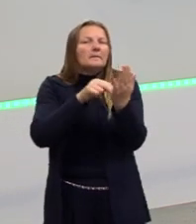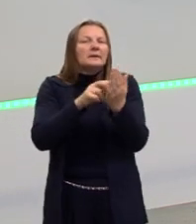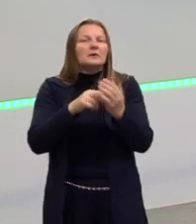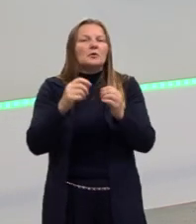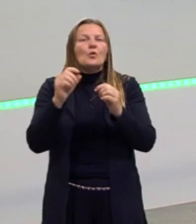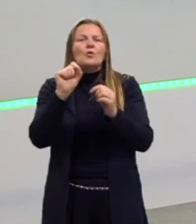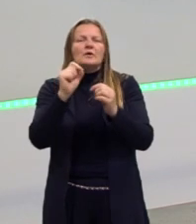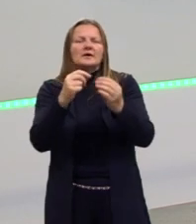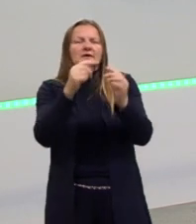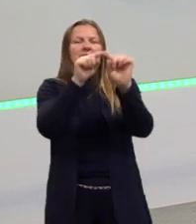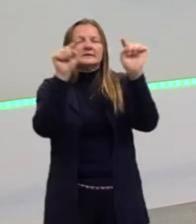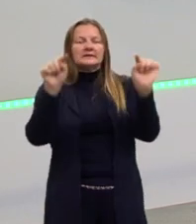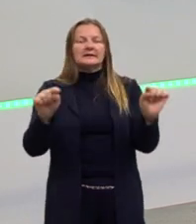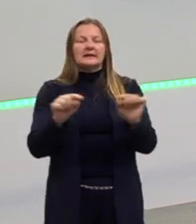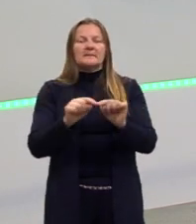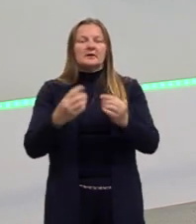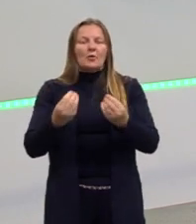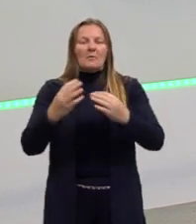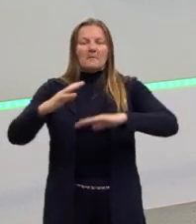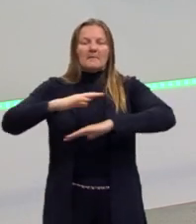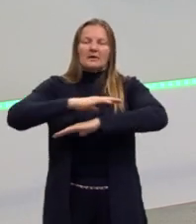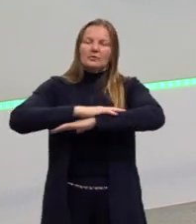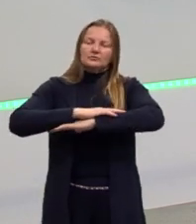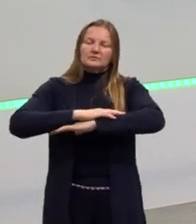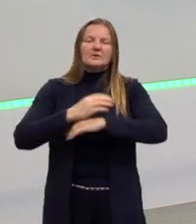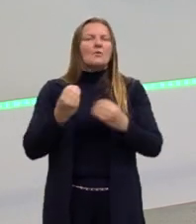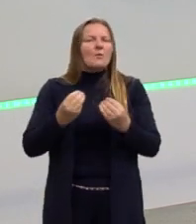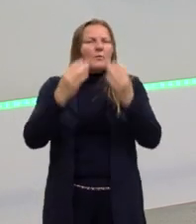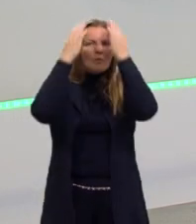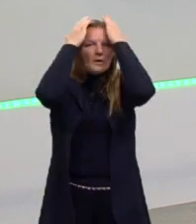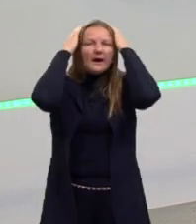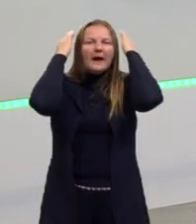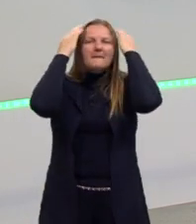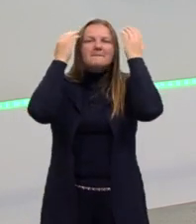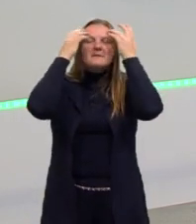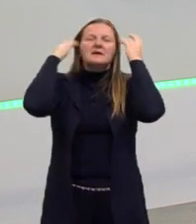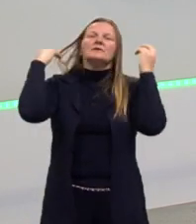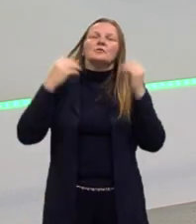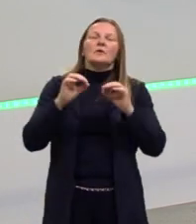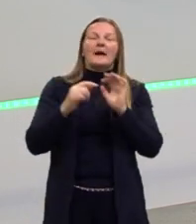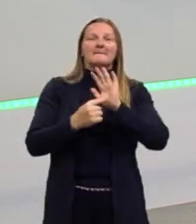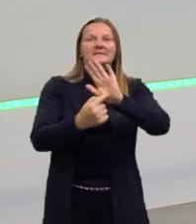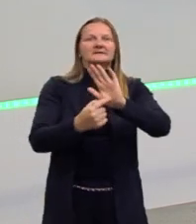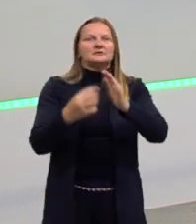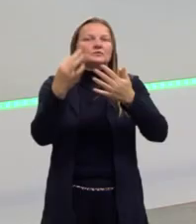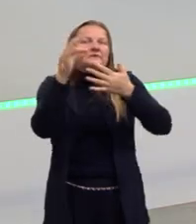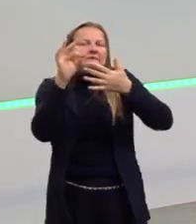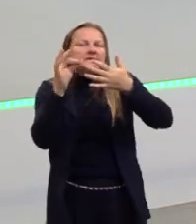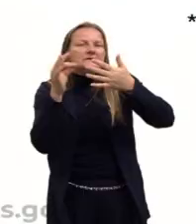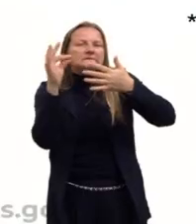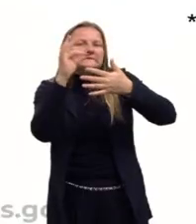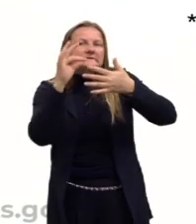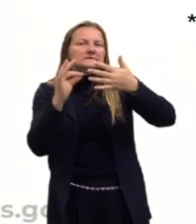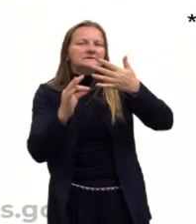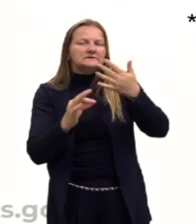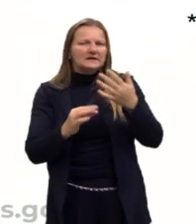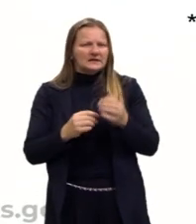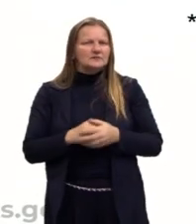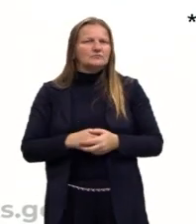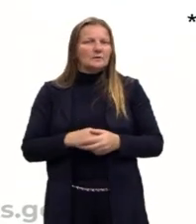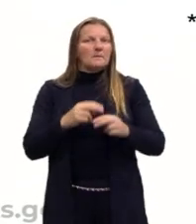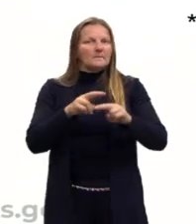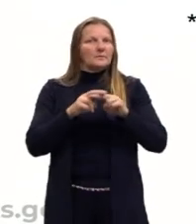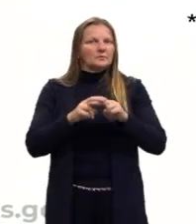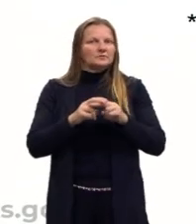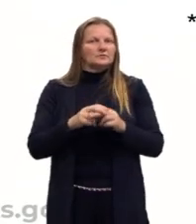como estão as mãos da Mona Lisa, como está o cabelo da Mona Lisa. Nesses detalhes, essa função mais detalhada, mais